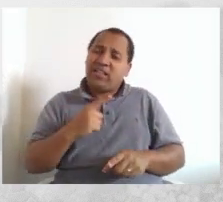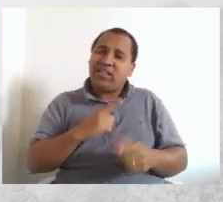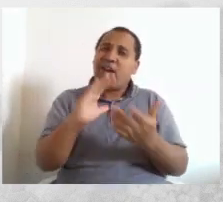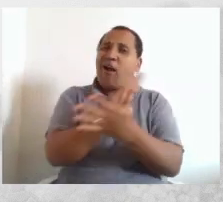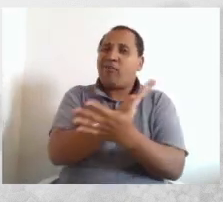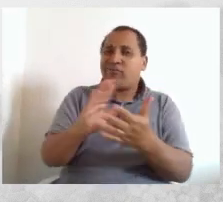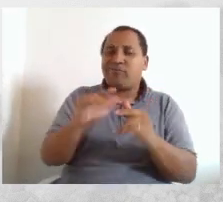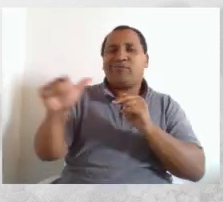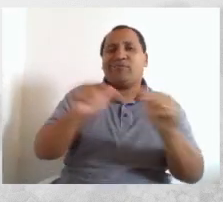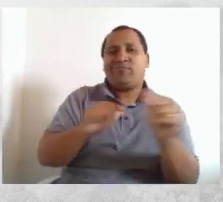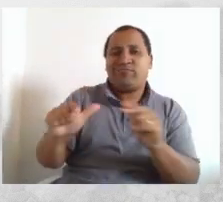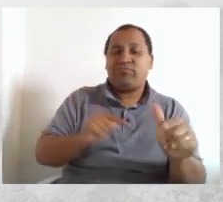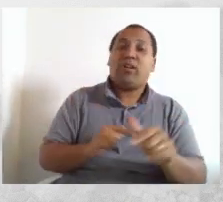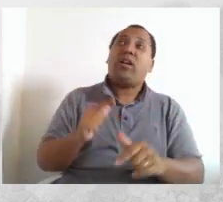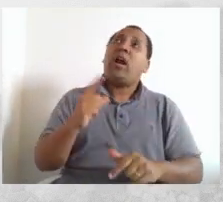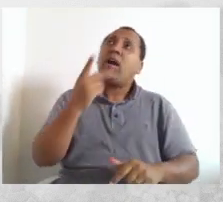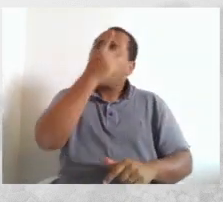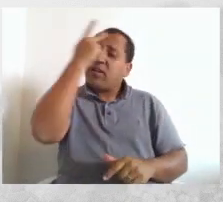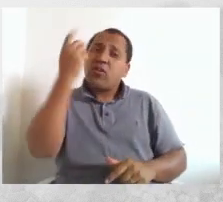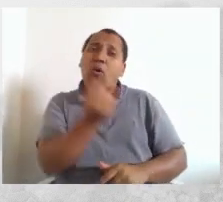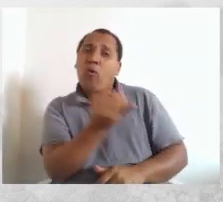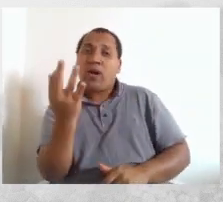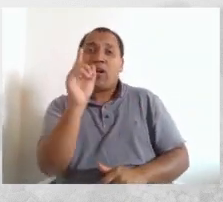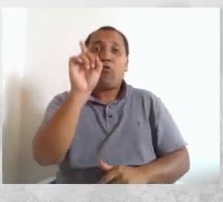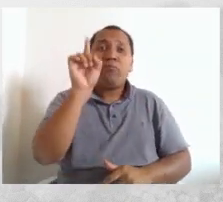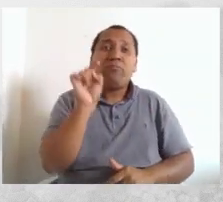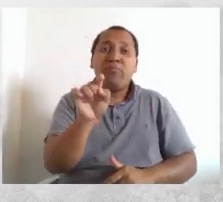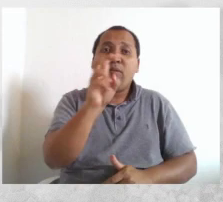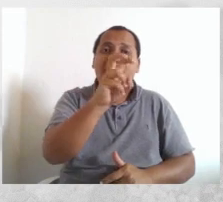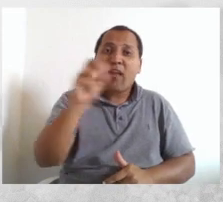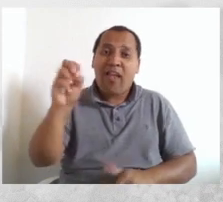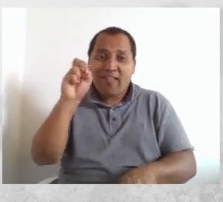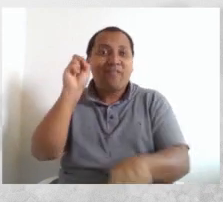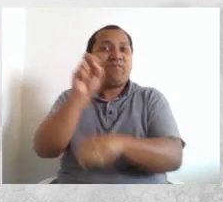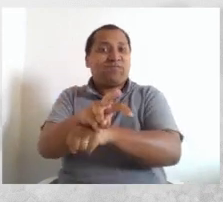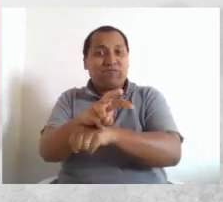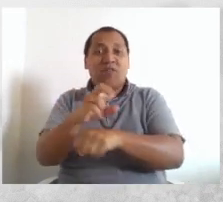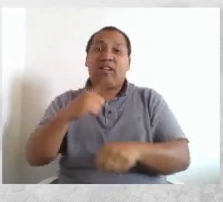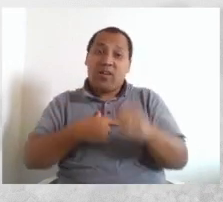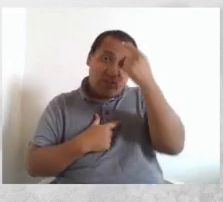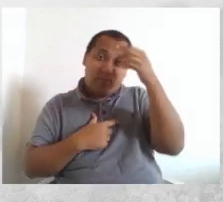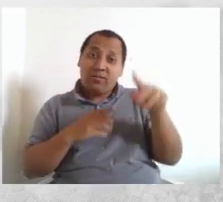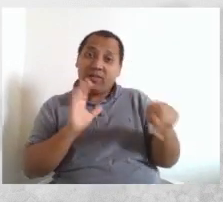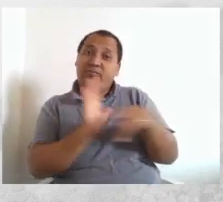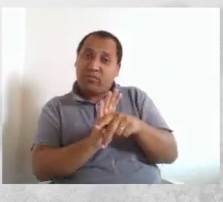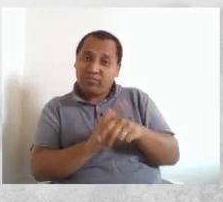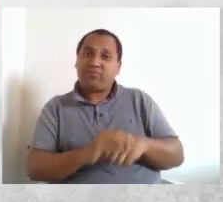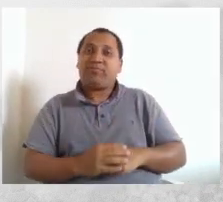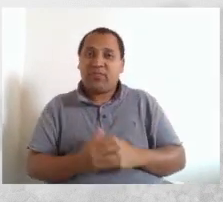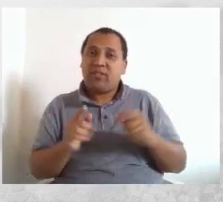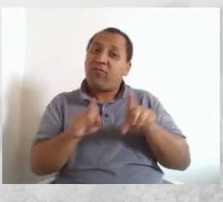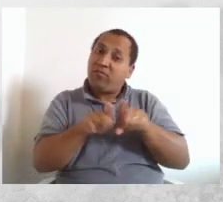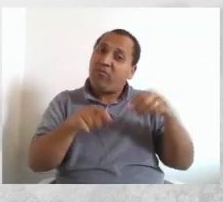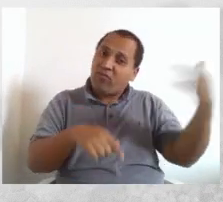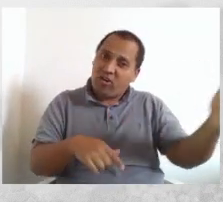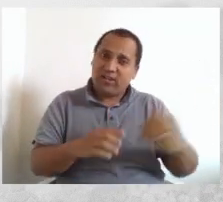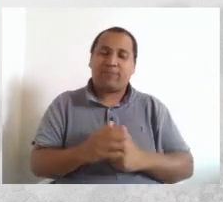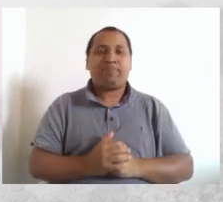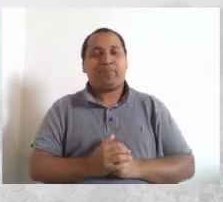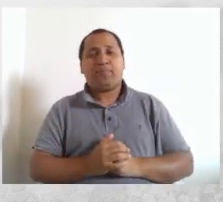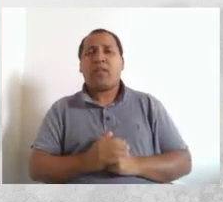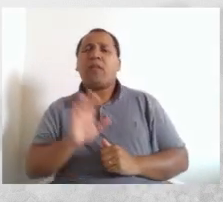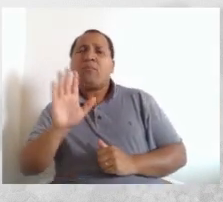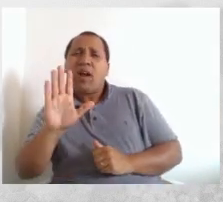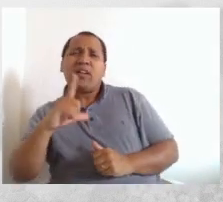tivemos ações com a participação de mais de 1.500 pessoas, tanto da Unipampa como de fora da instituição. E